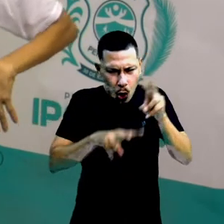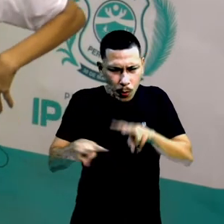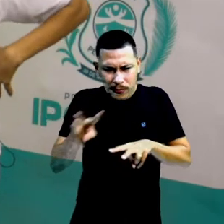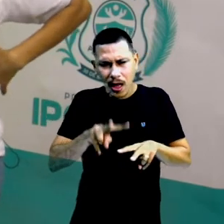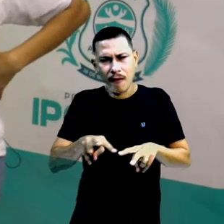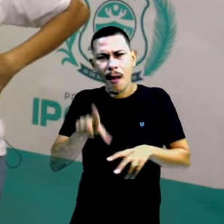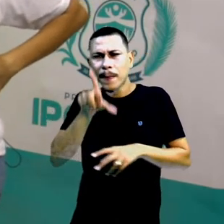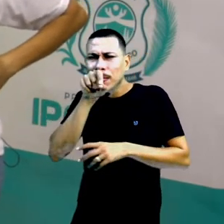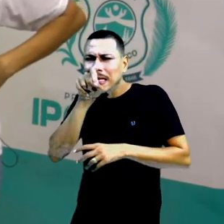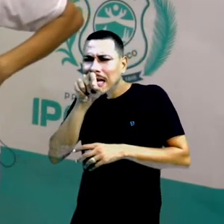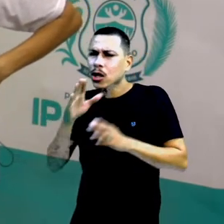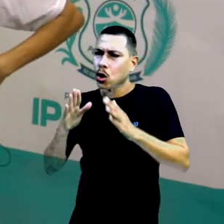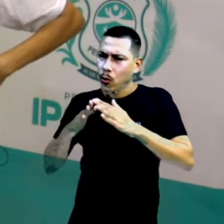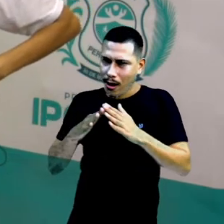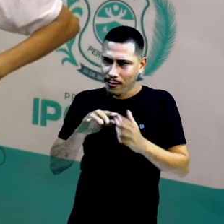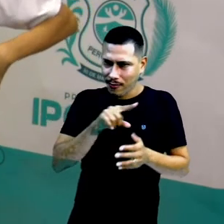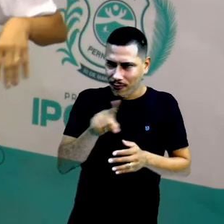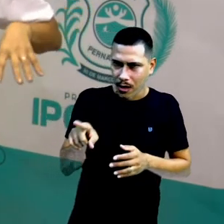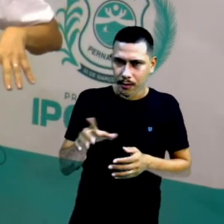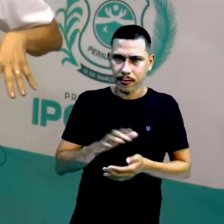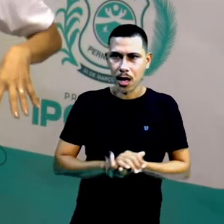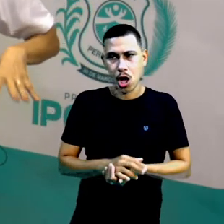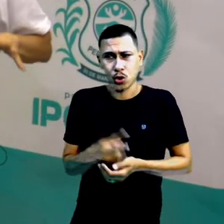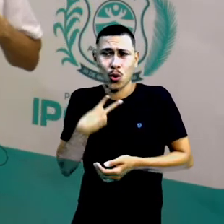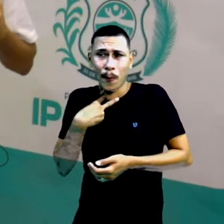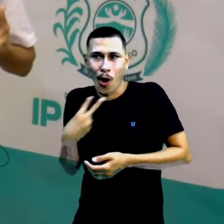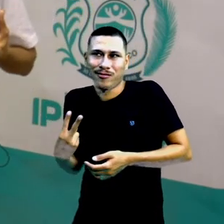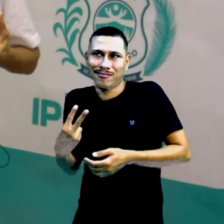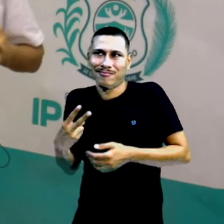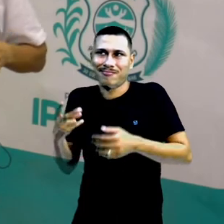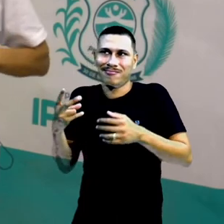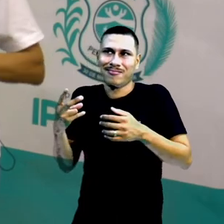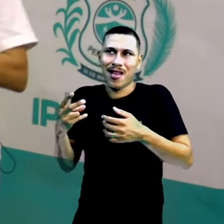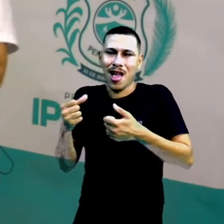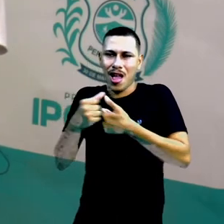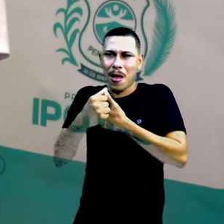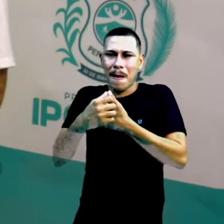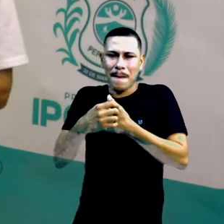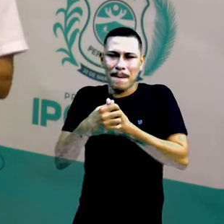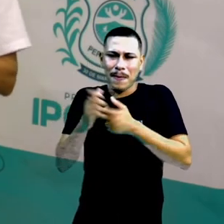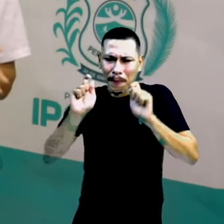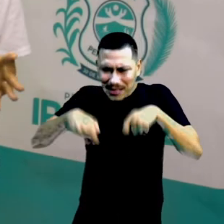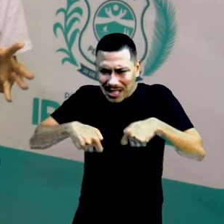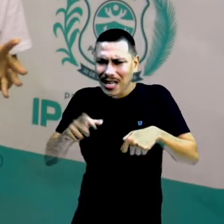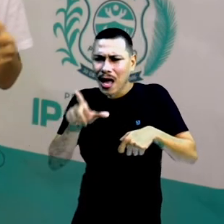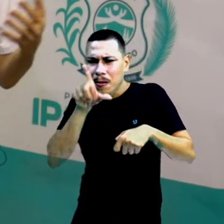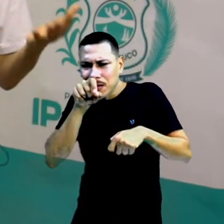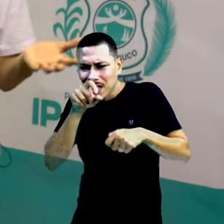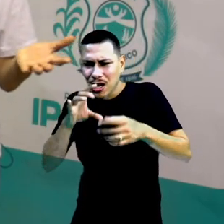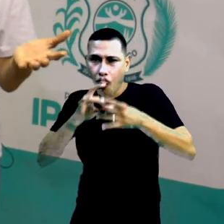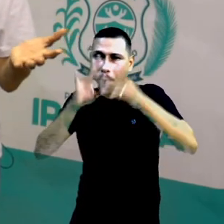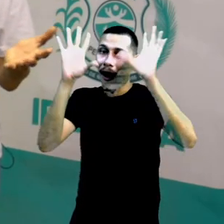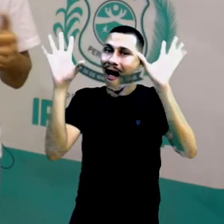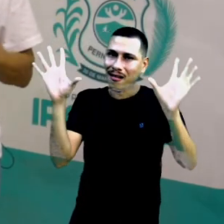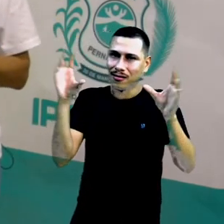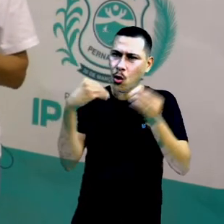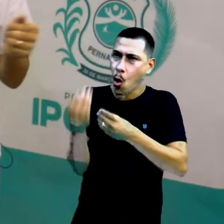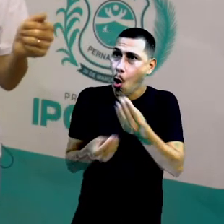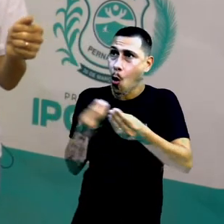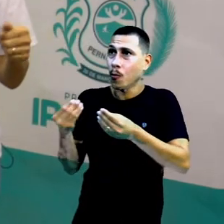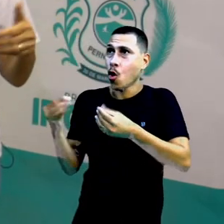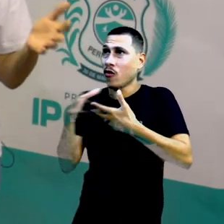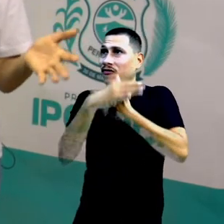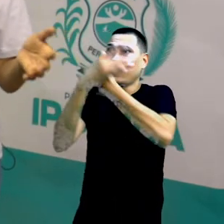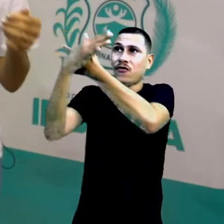algum passarinho em casa preso? Não pode, né? Tem que soltar. Então, observa esse passarinho, vê como é que ele se locomove. Se o